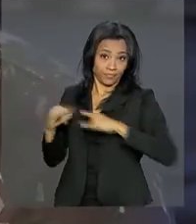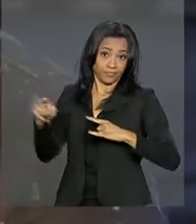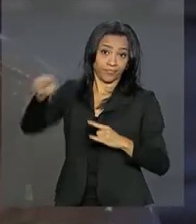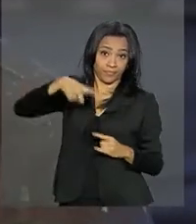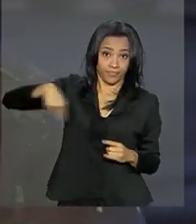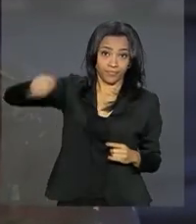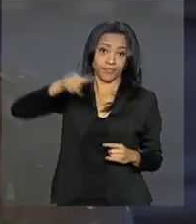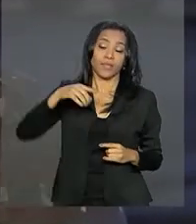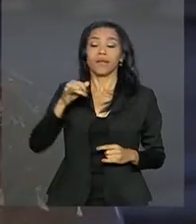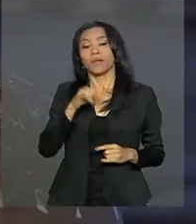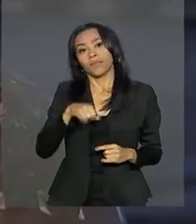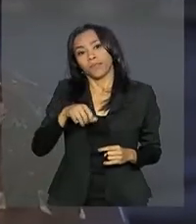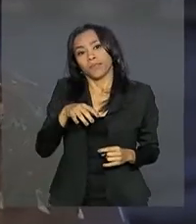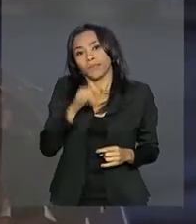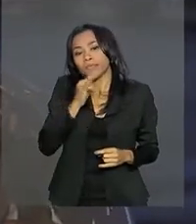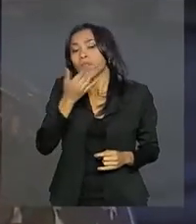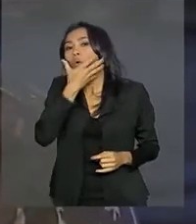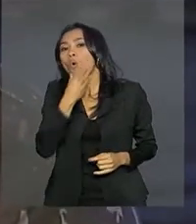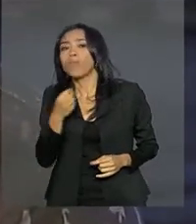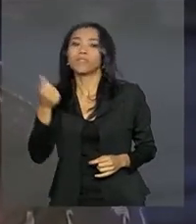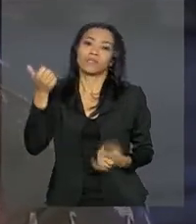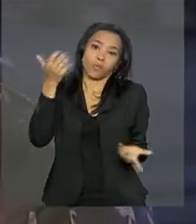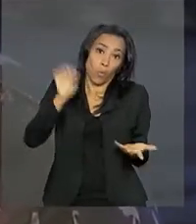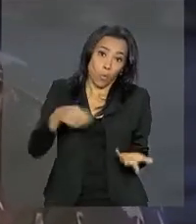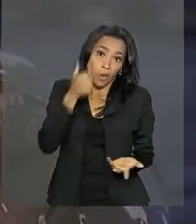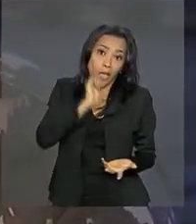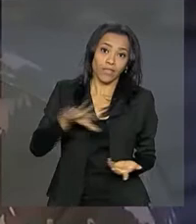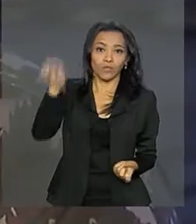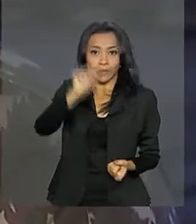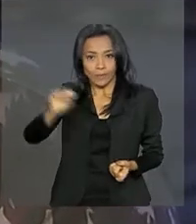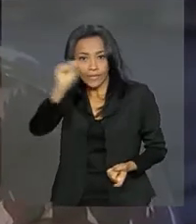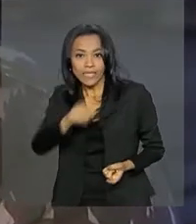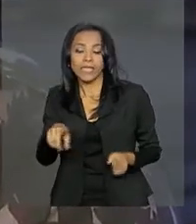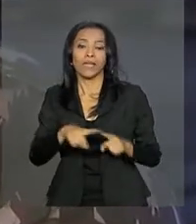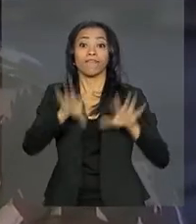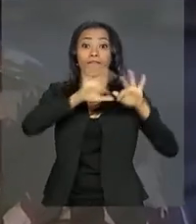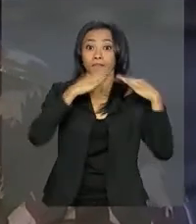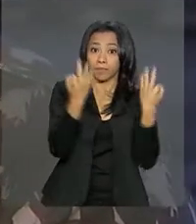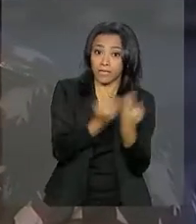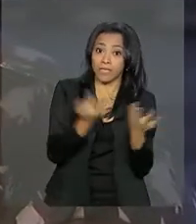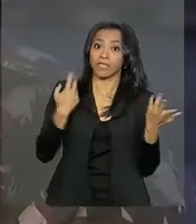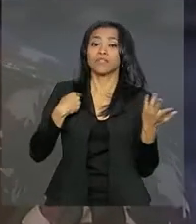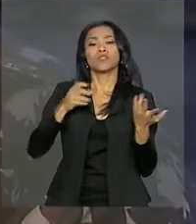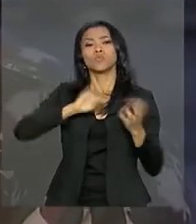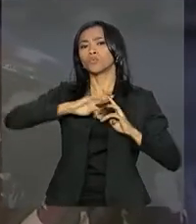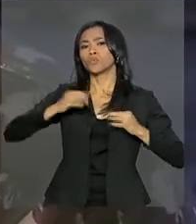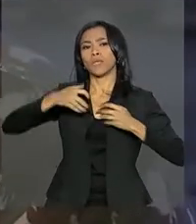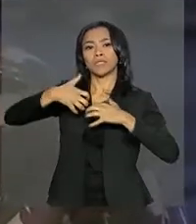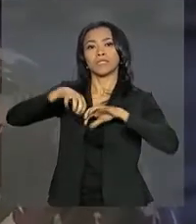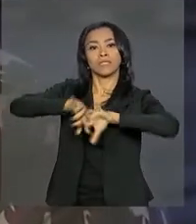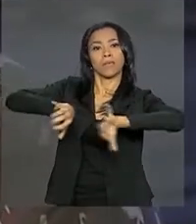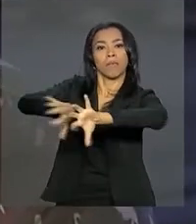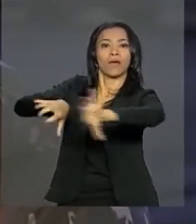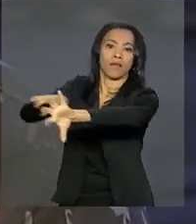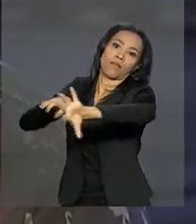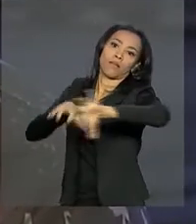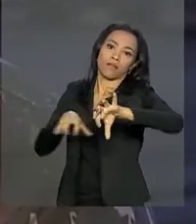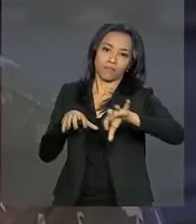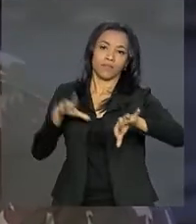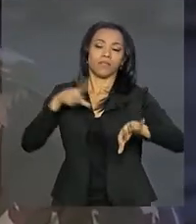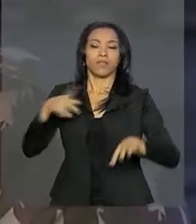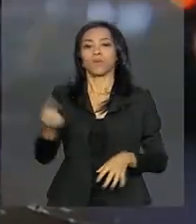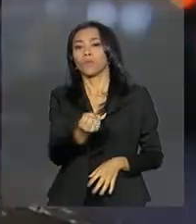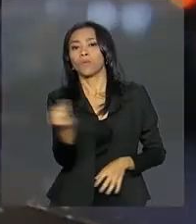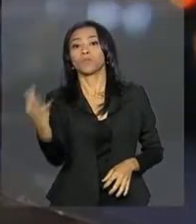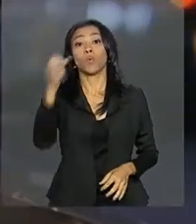como, por exemplo, homens solteiros, mulheres solteiras, famílias completas, e ele ocupa um dos oito abrigos que estão já em